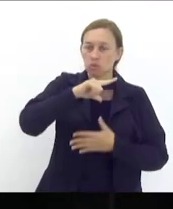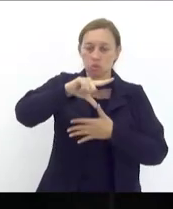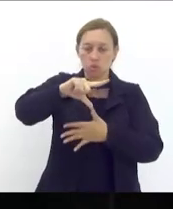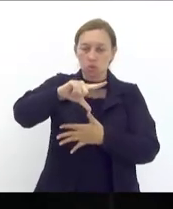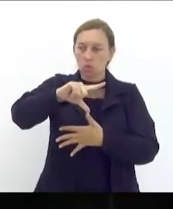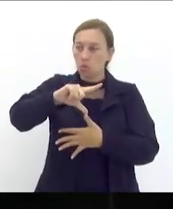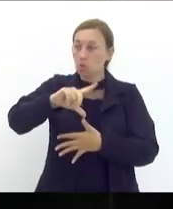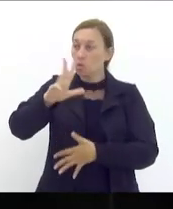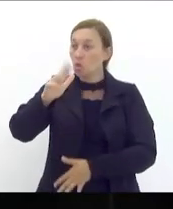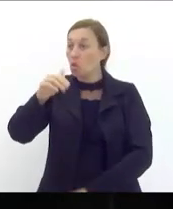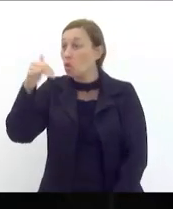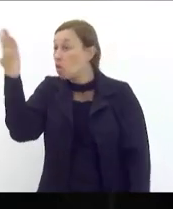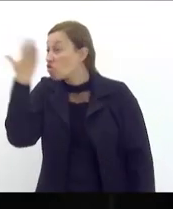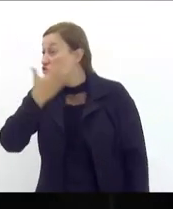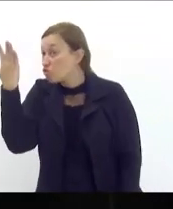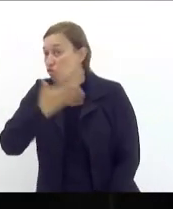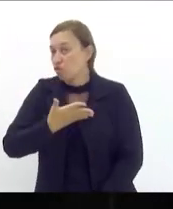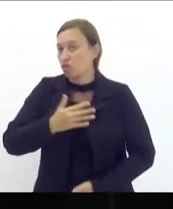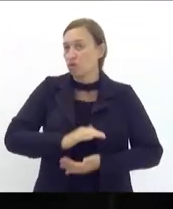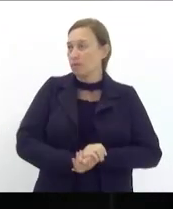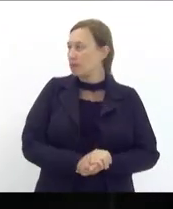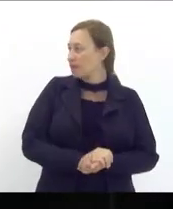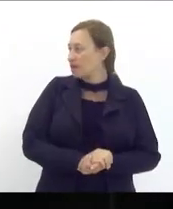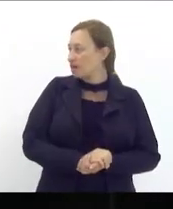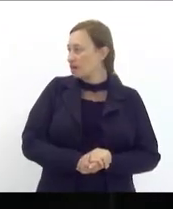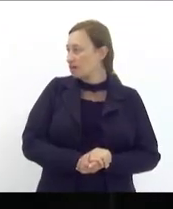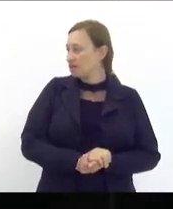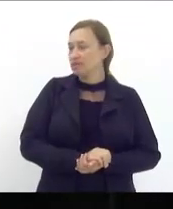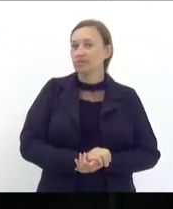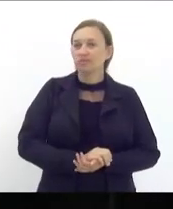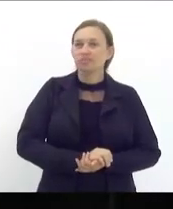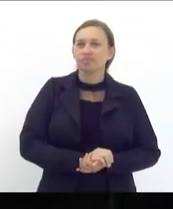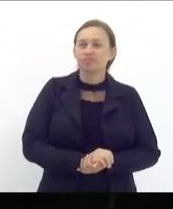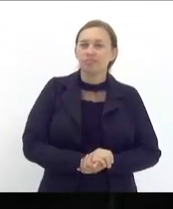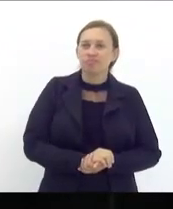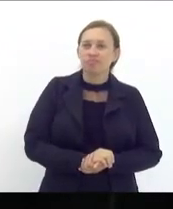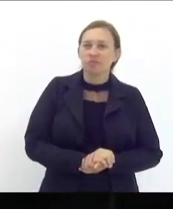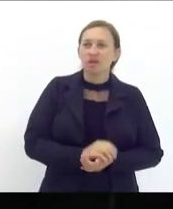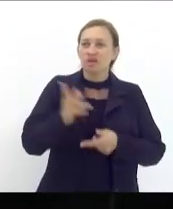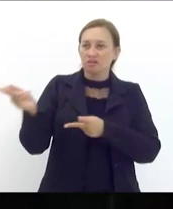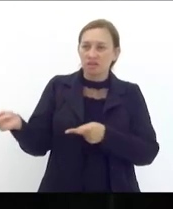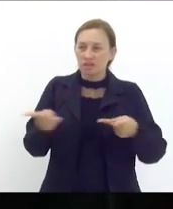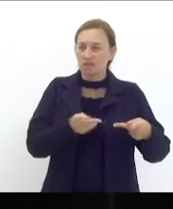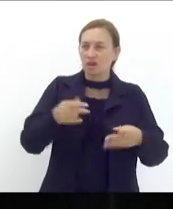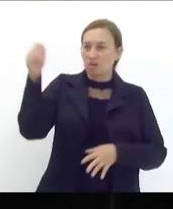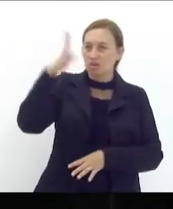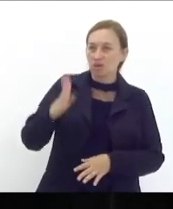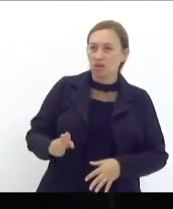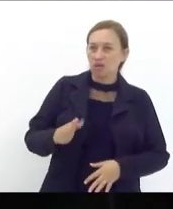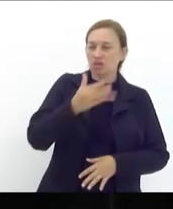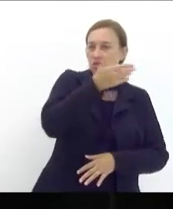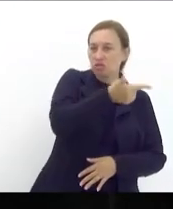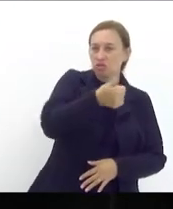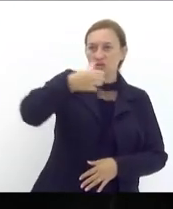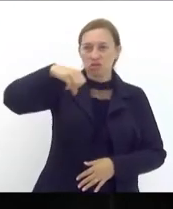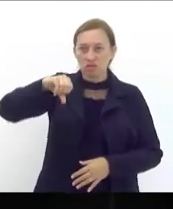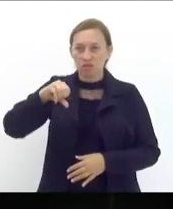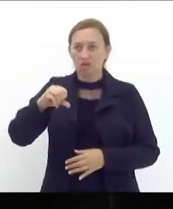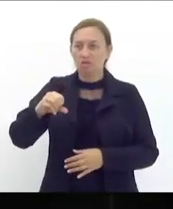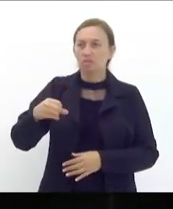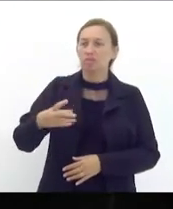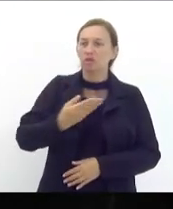viu que o mundo já viu e que estava proibido de visitar o Brasil desde 2019 pelo governo